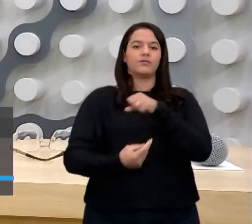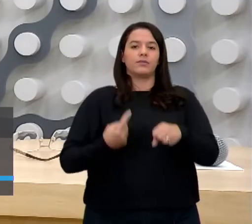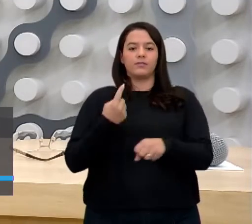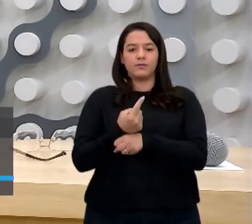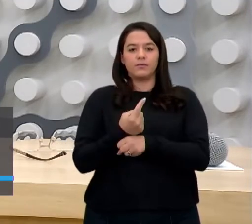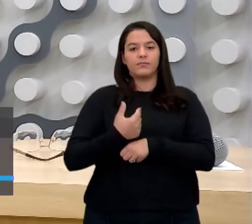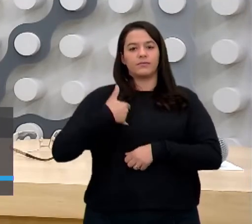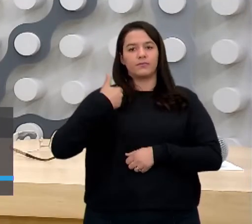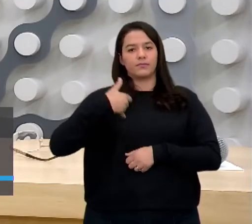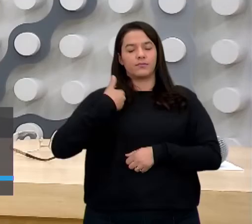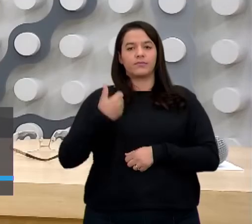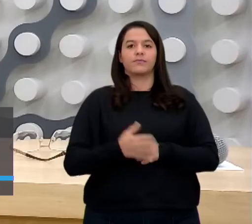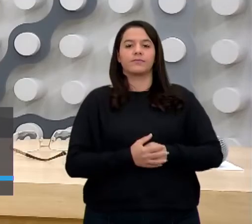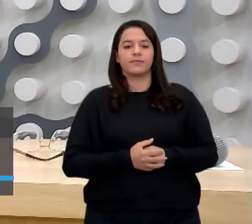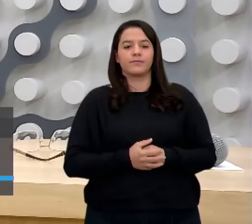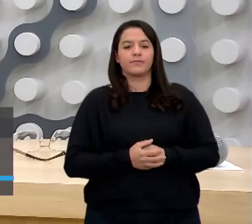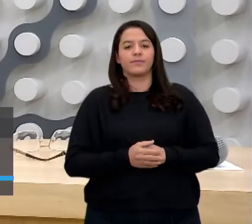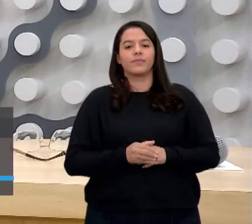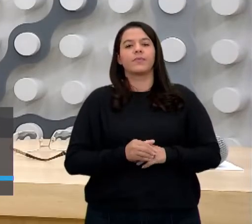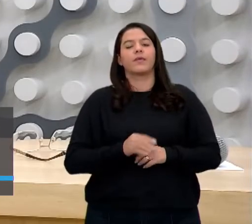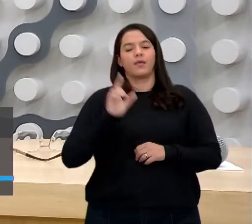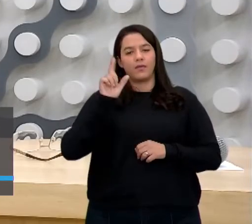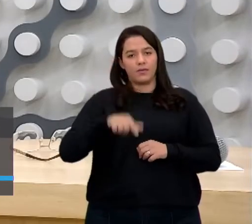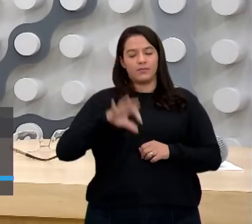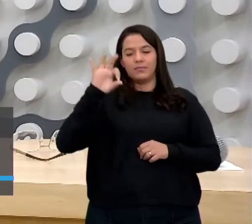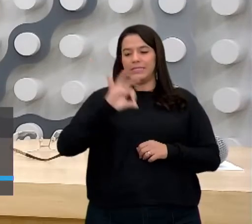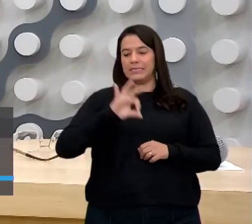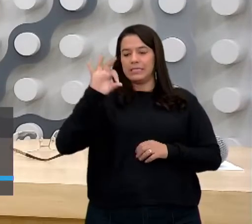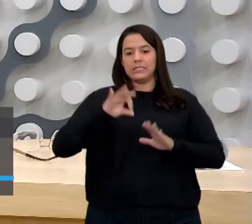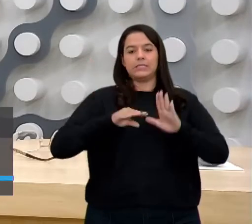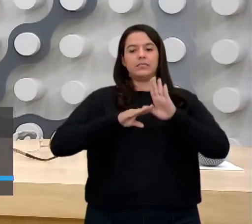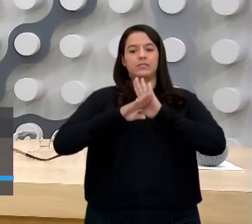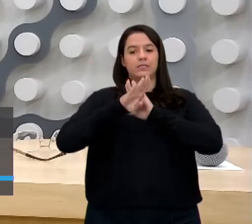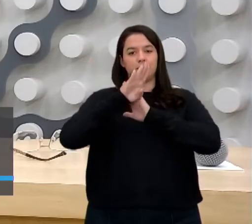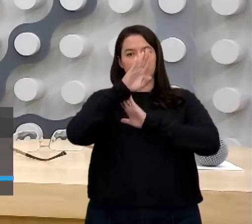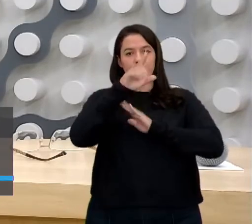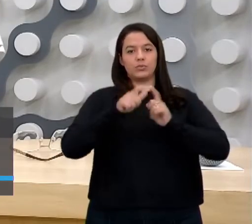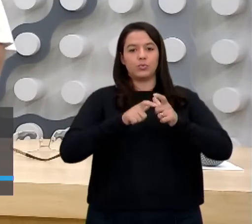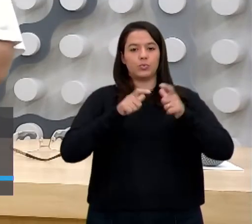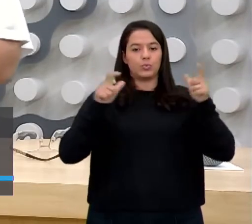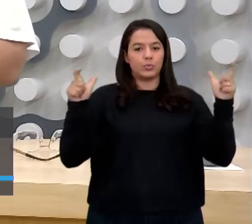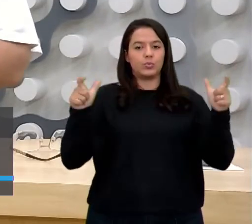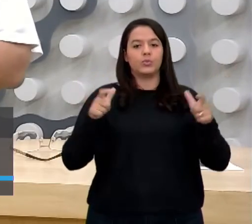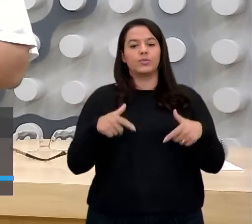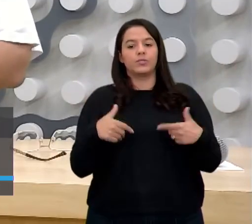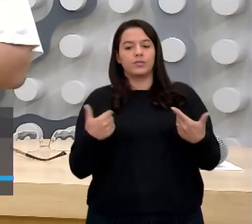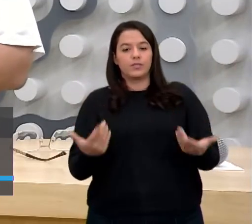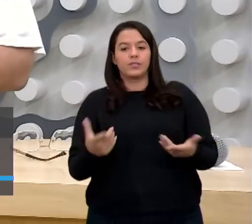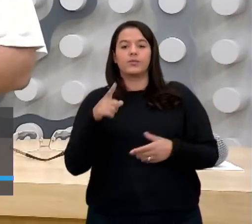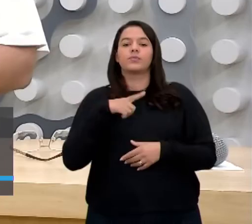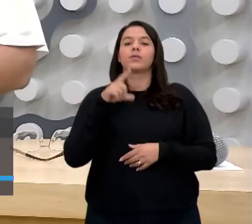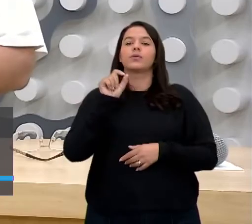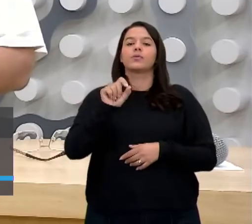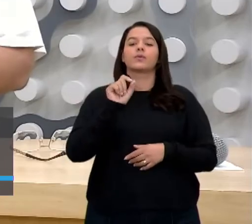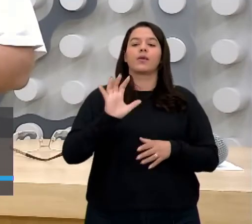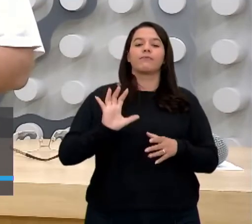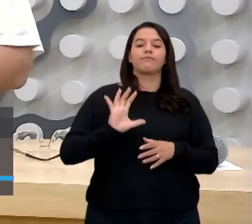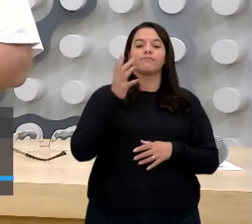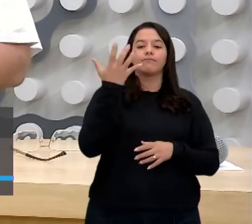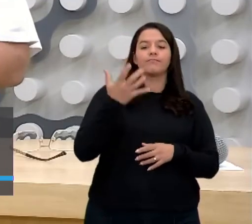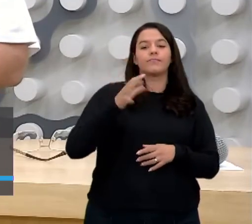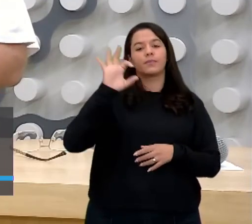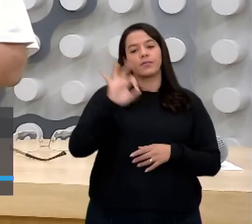ano de vida. Então, é uma projeção muito alta. E, logicamente, isso aí acaba influindo aonde? Na